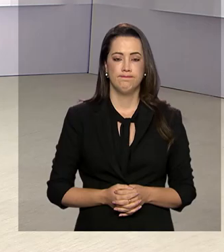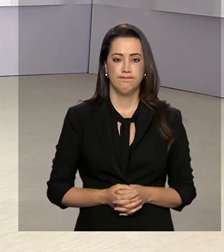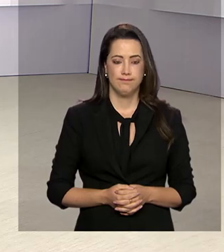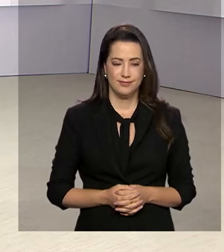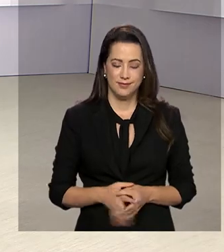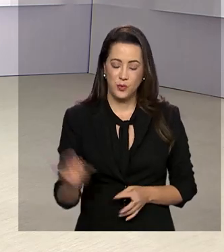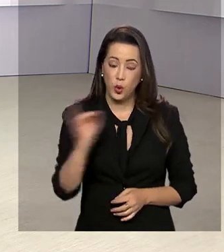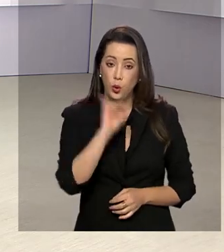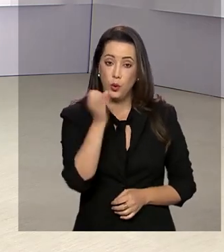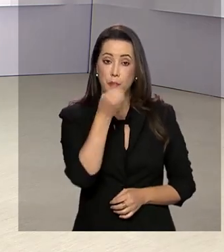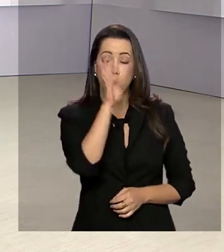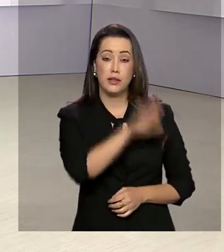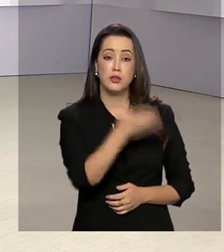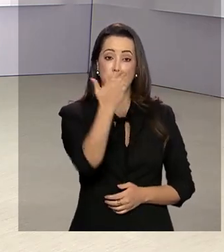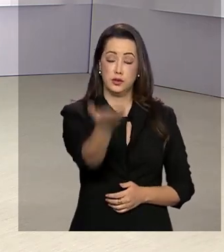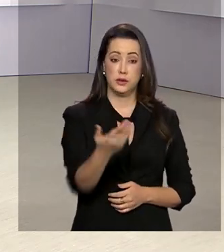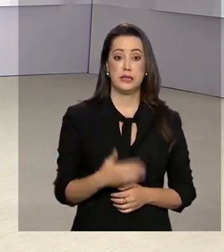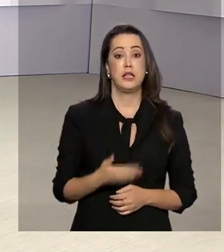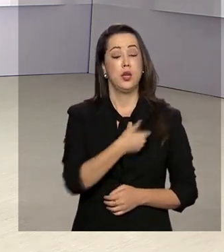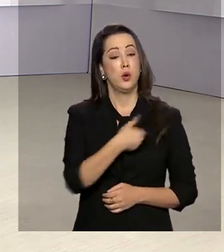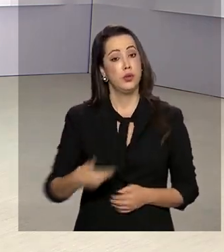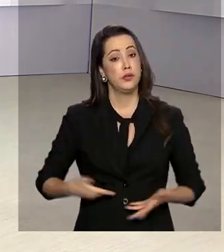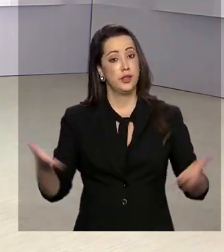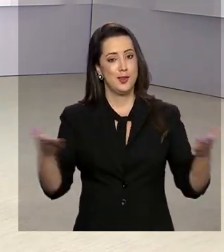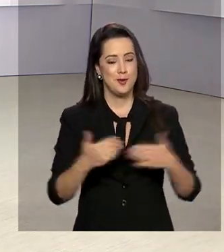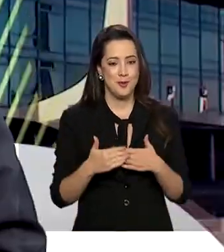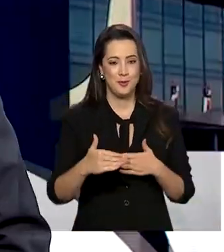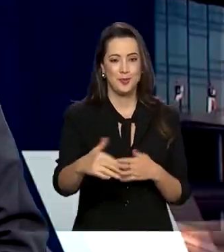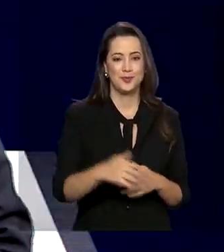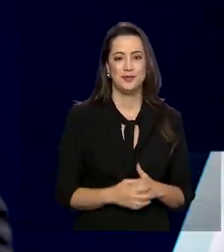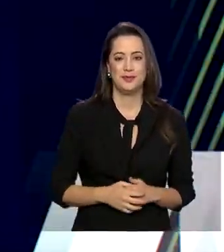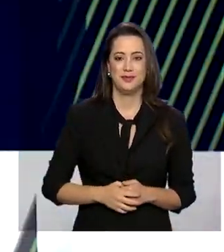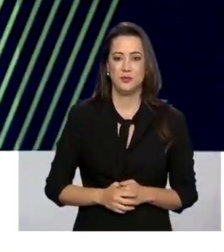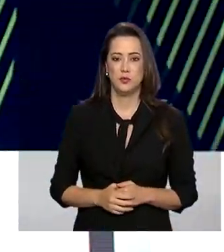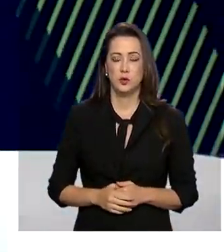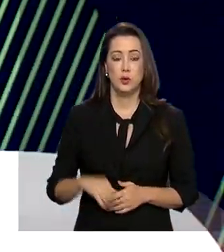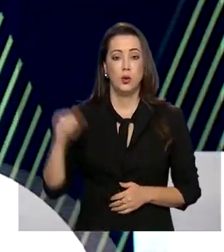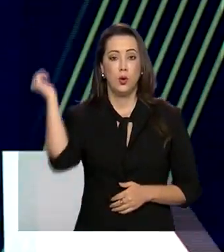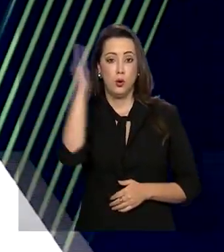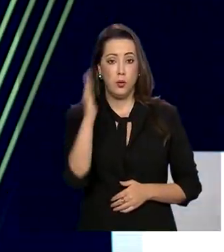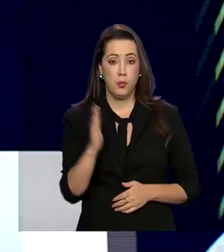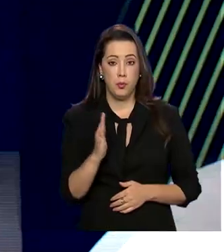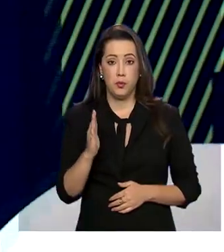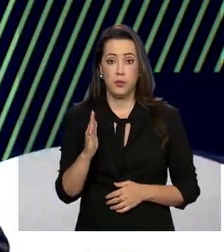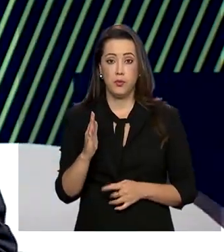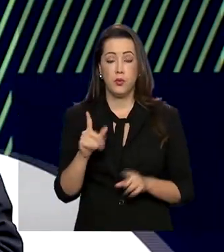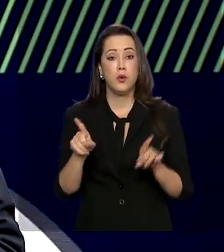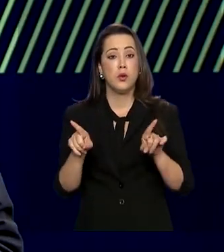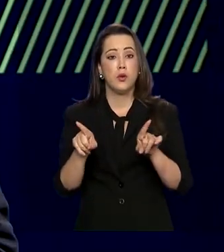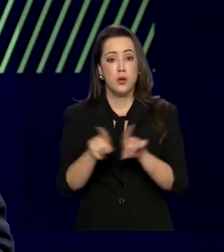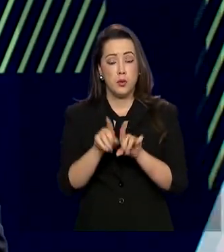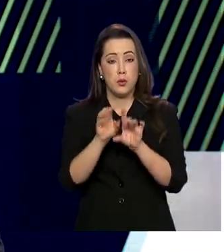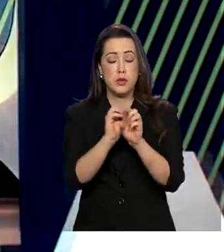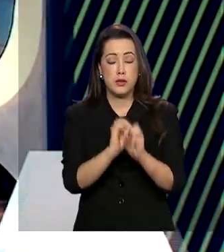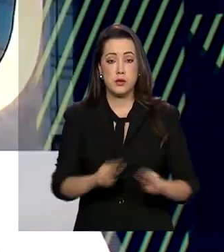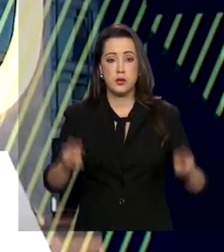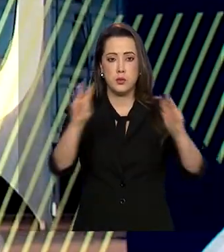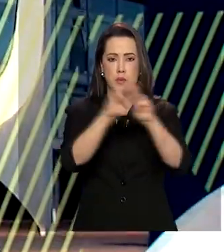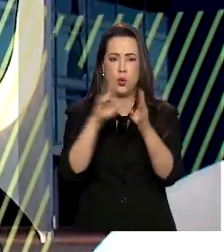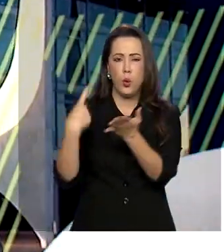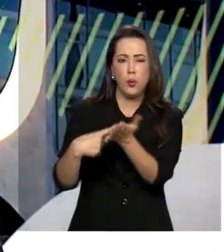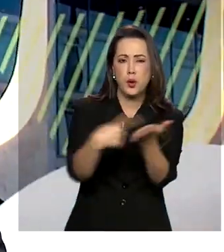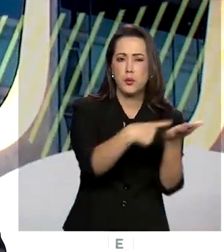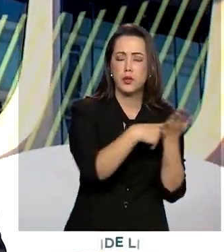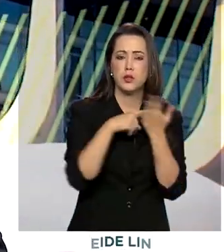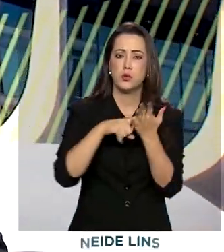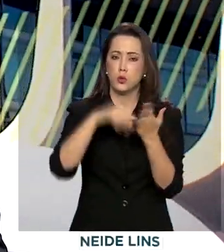Olá, boa tarde para você. O governo agora já está no ar. O Brasil tem com as Nações Unidas um compromisso de